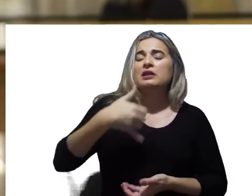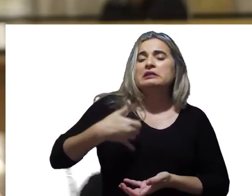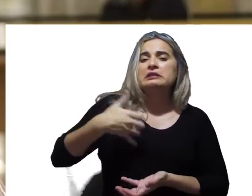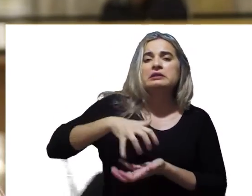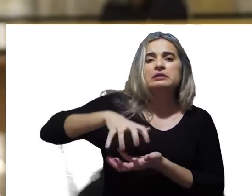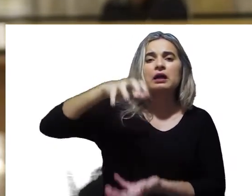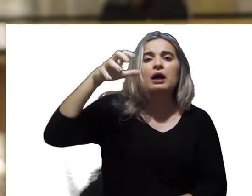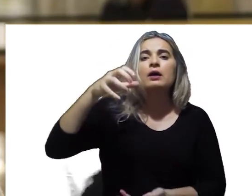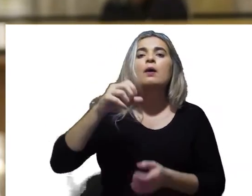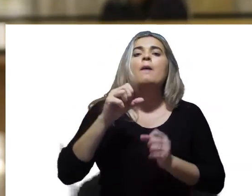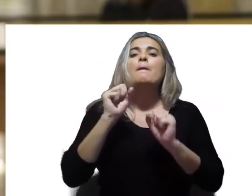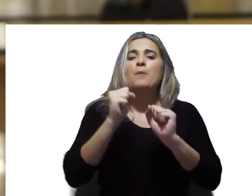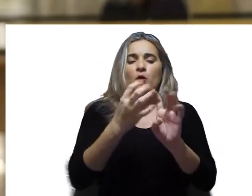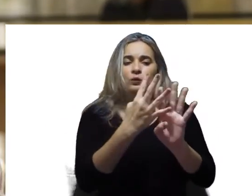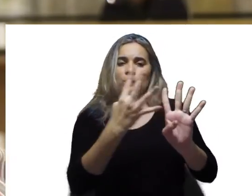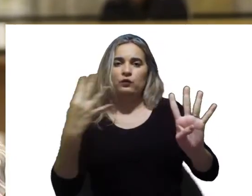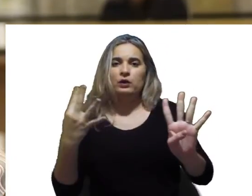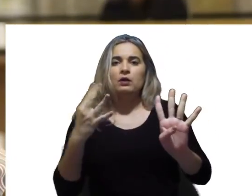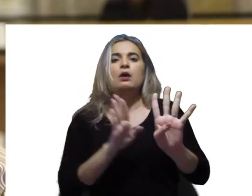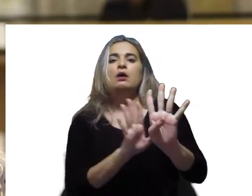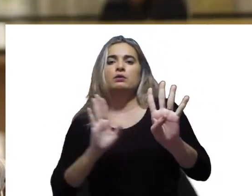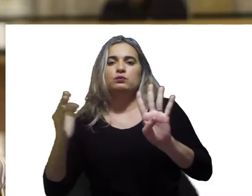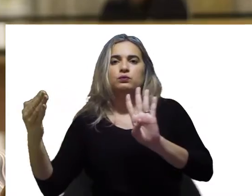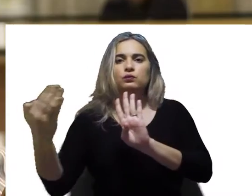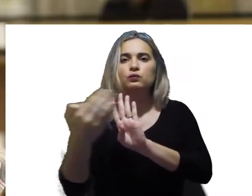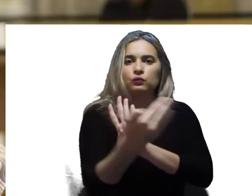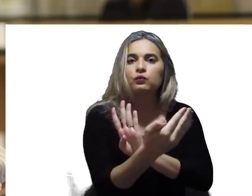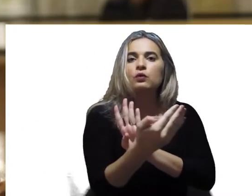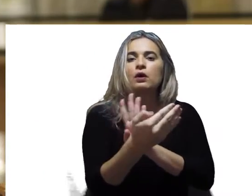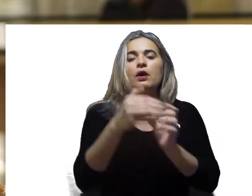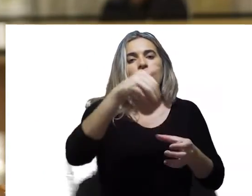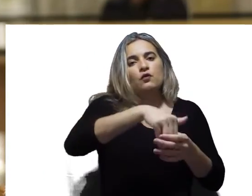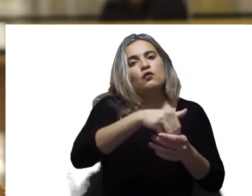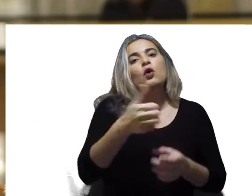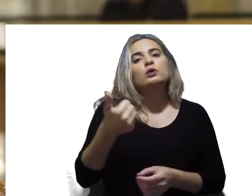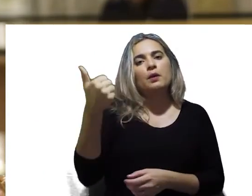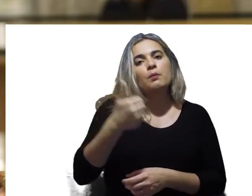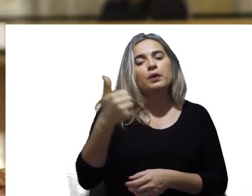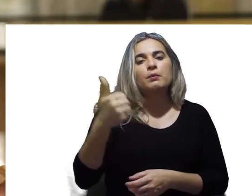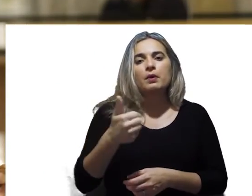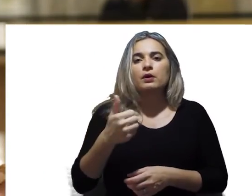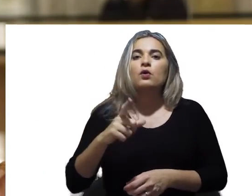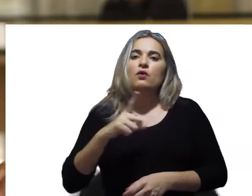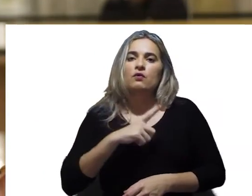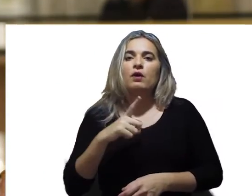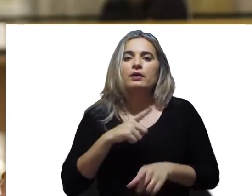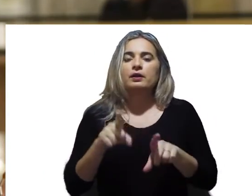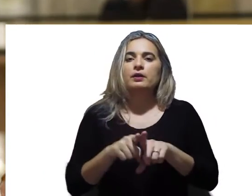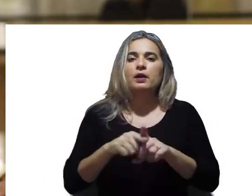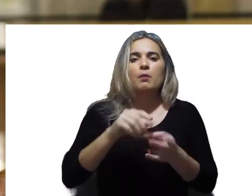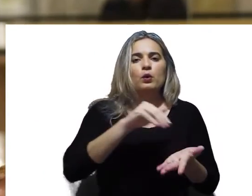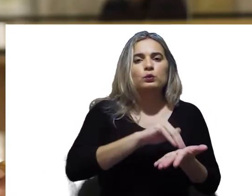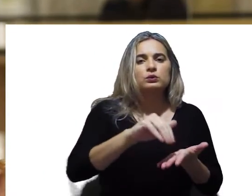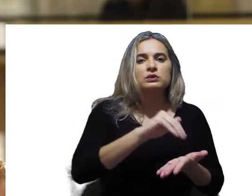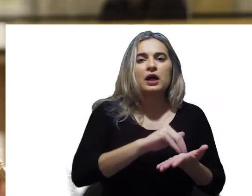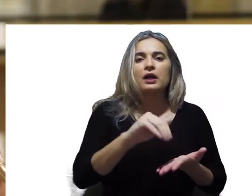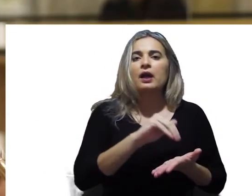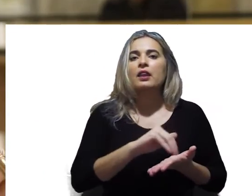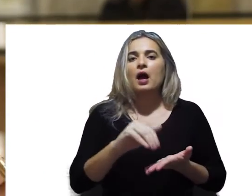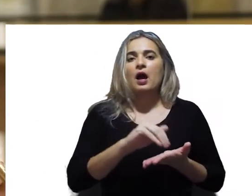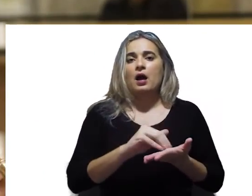fila podem conscientemente liberar para que eles passem à frente e votem. Assim como vai ter o